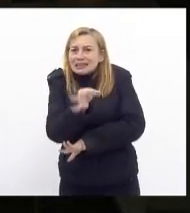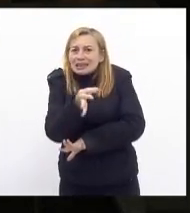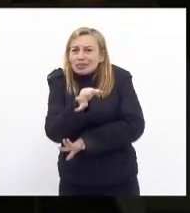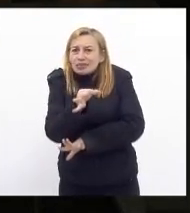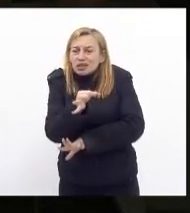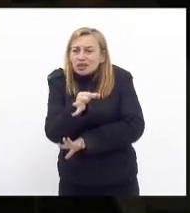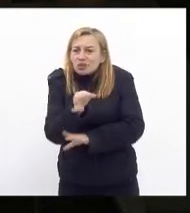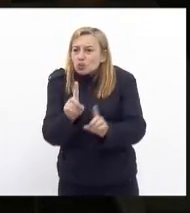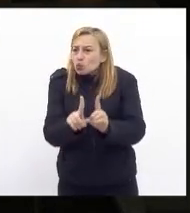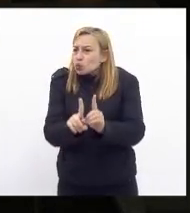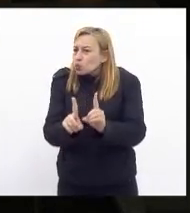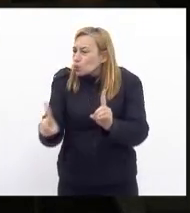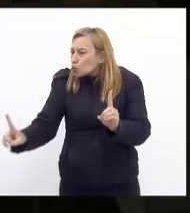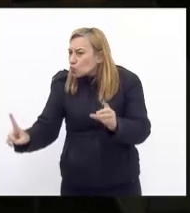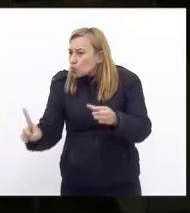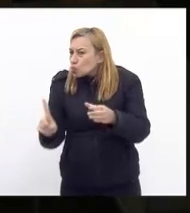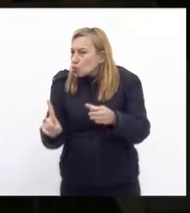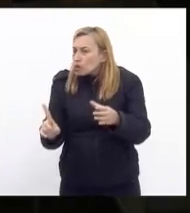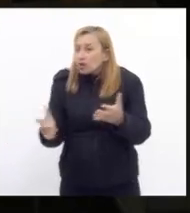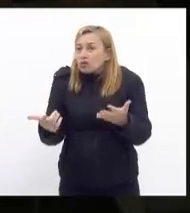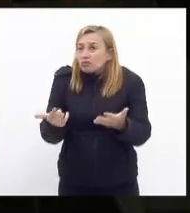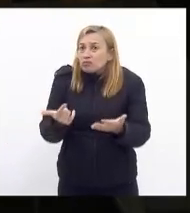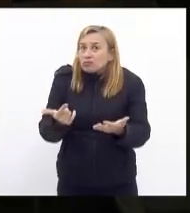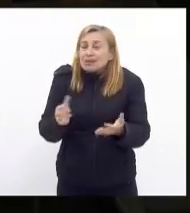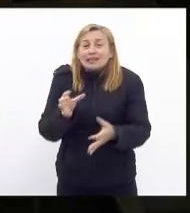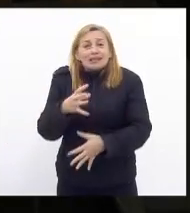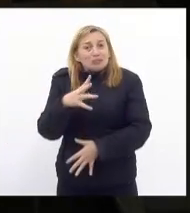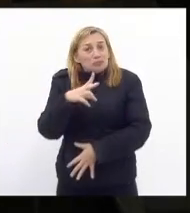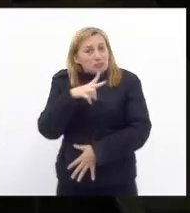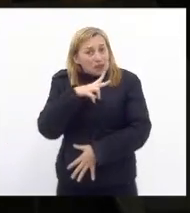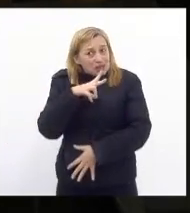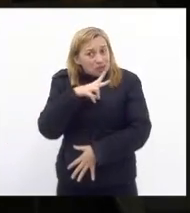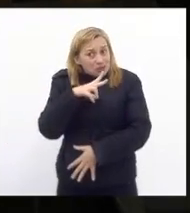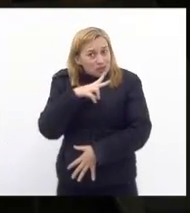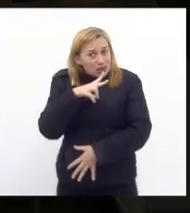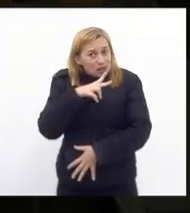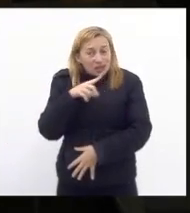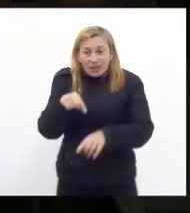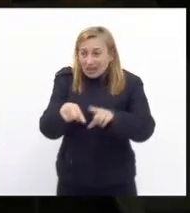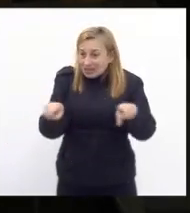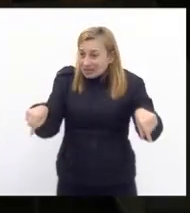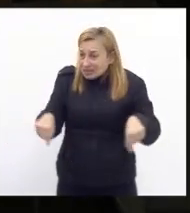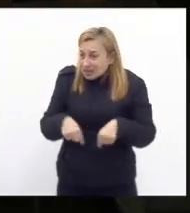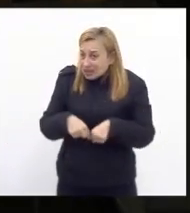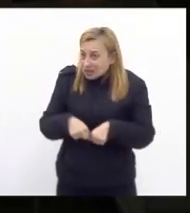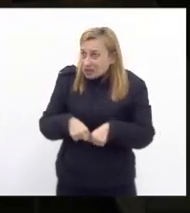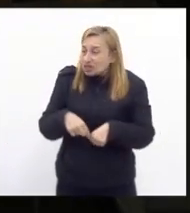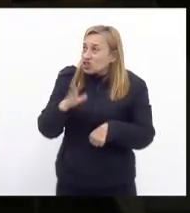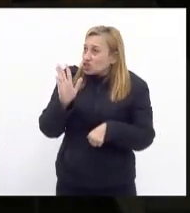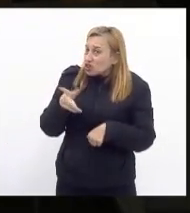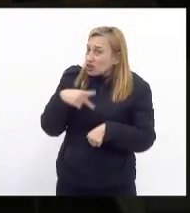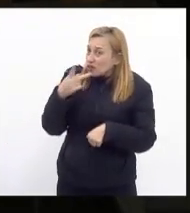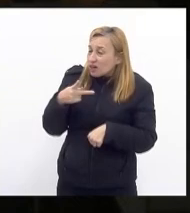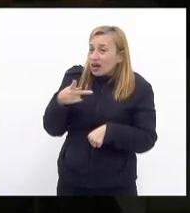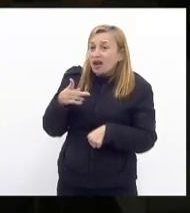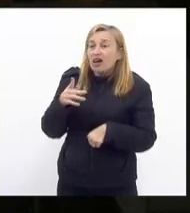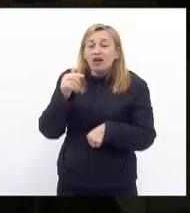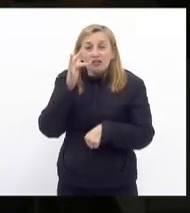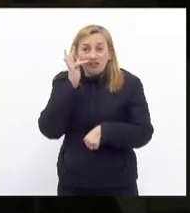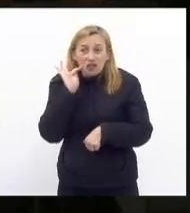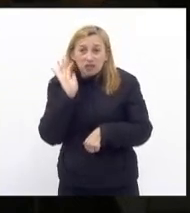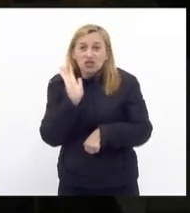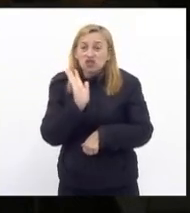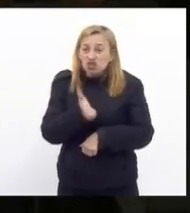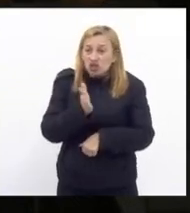garantir o distanciamento social particularmente especialmente naquela sala de aula aqui já se disse Flávio Serafini esteve aqui